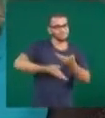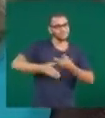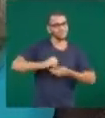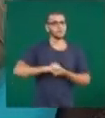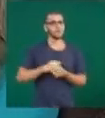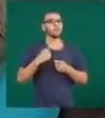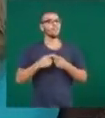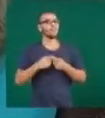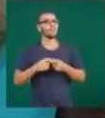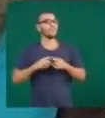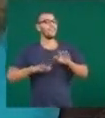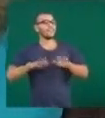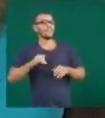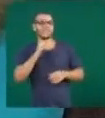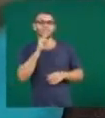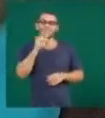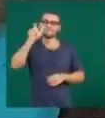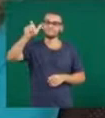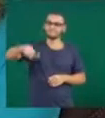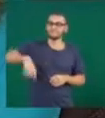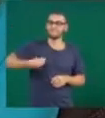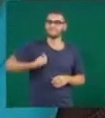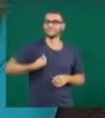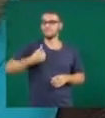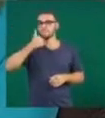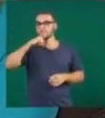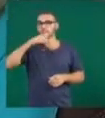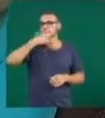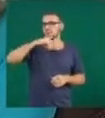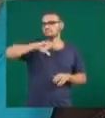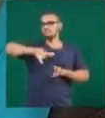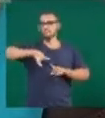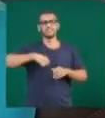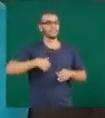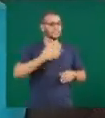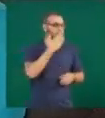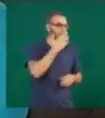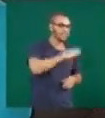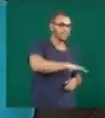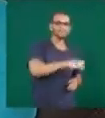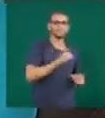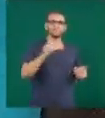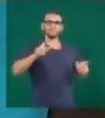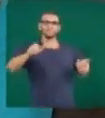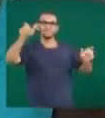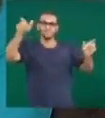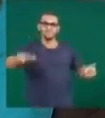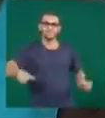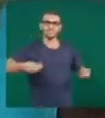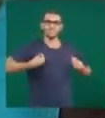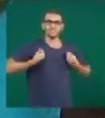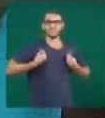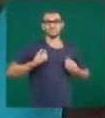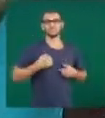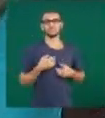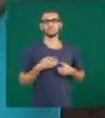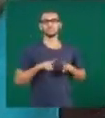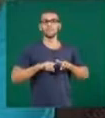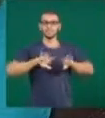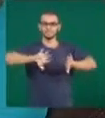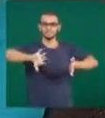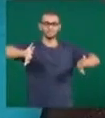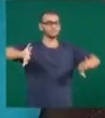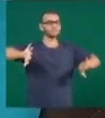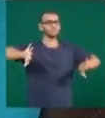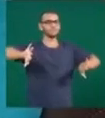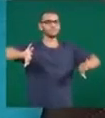pais estão presentes, os pais e toda a família, criança, toda a família está presente de corpo, mas está fazendo coisas diferentes.